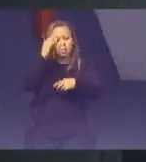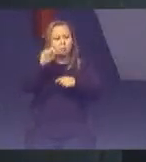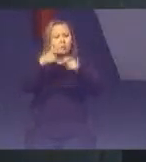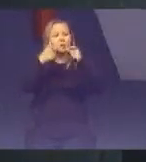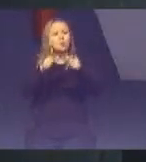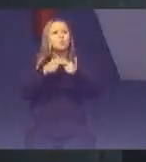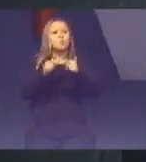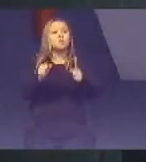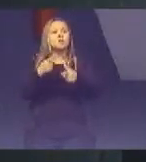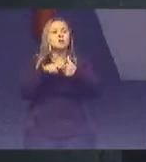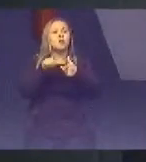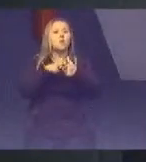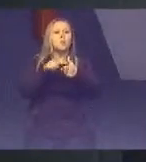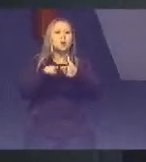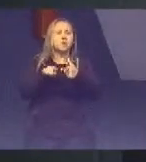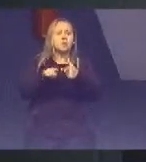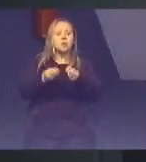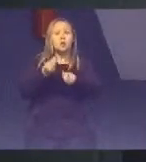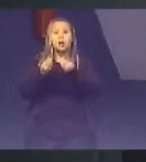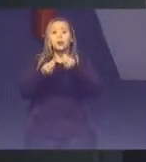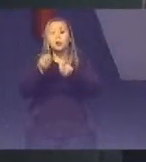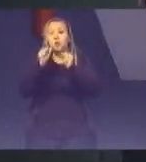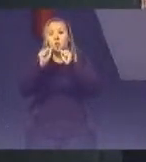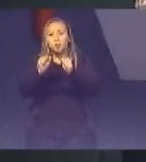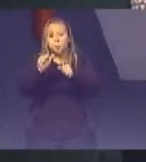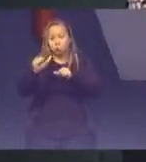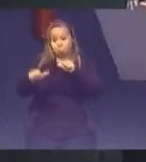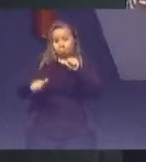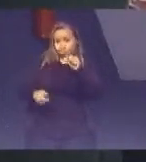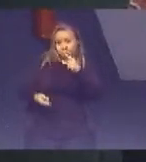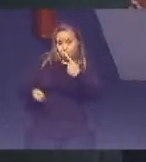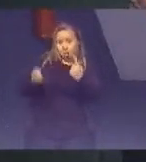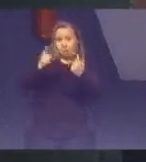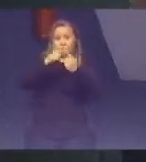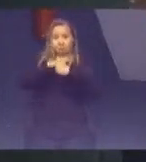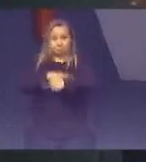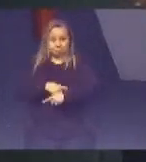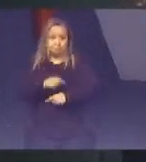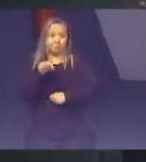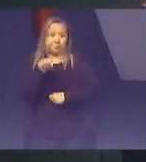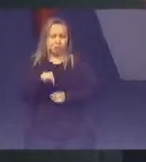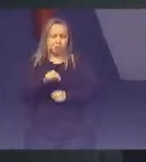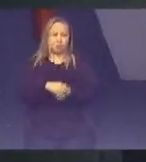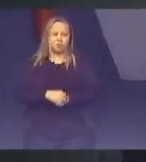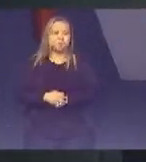nós podemos Reverter isso Para dar mais celeridade No atendimento De demandas sociais